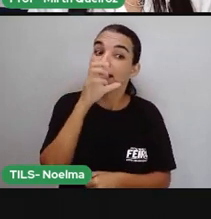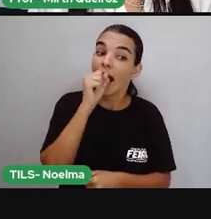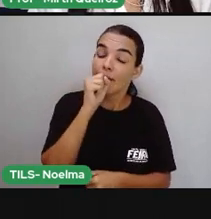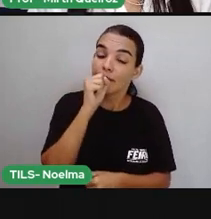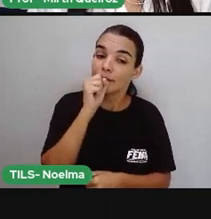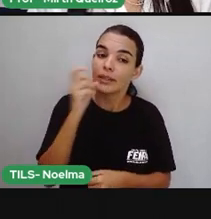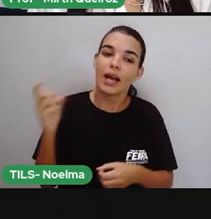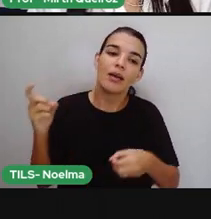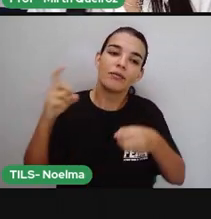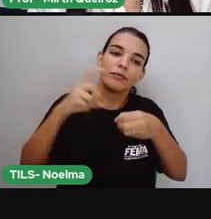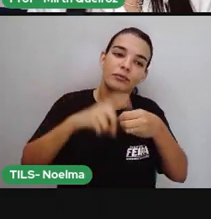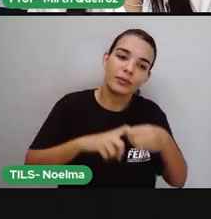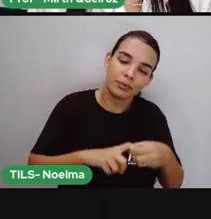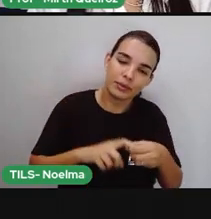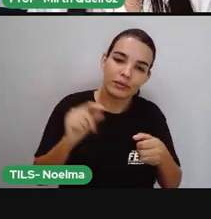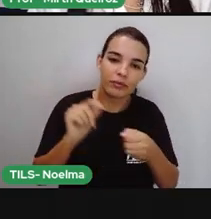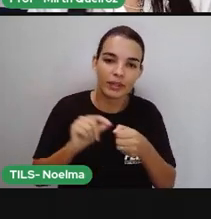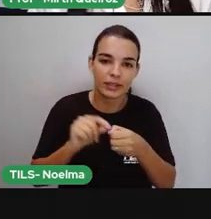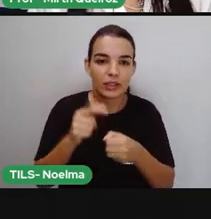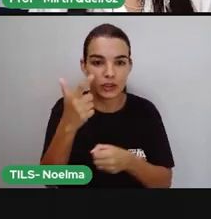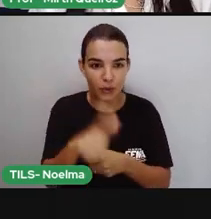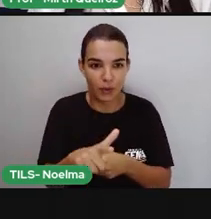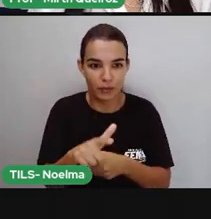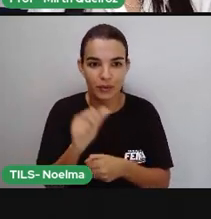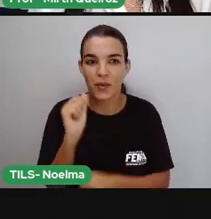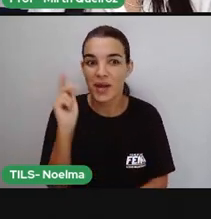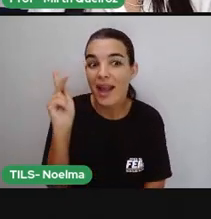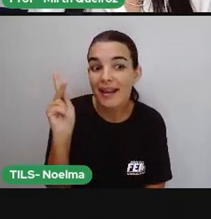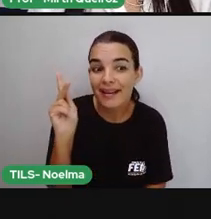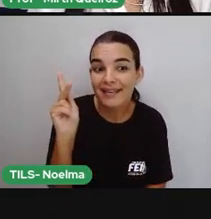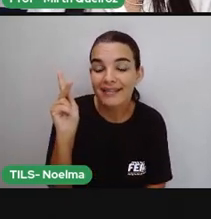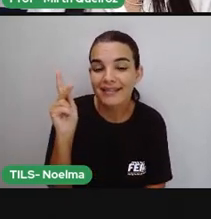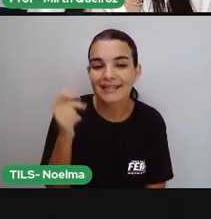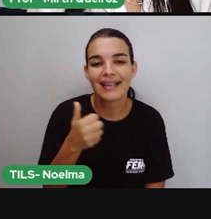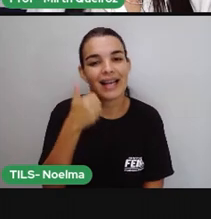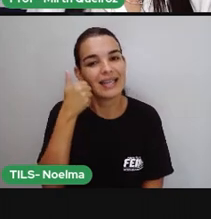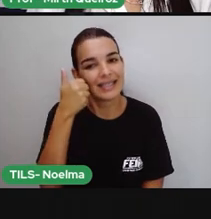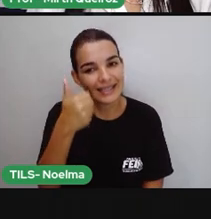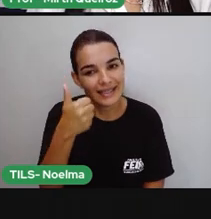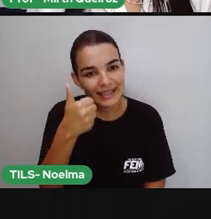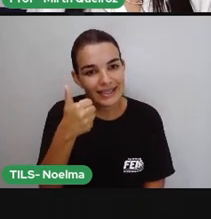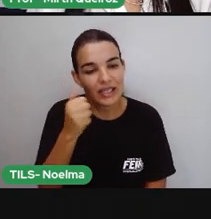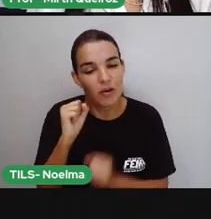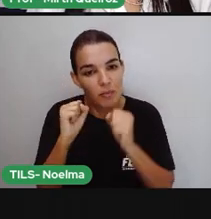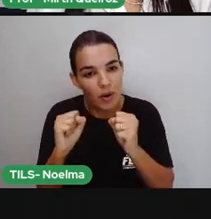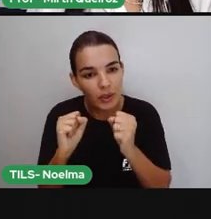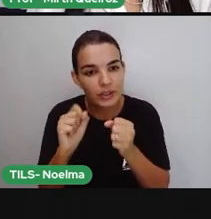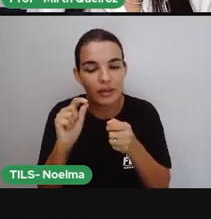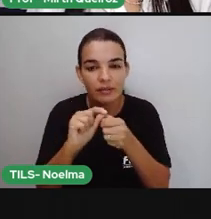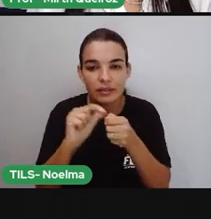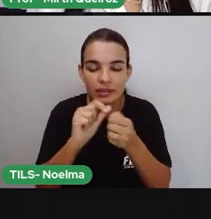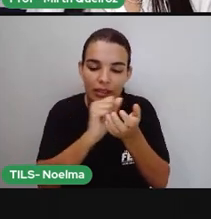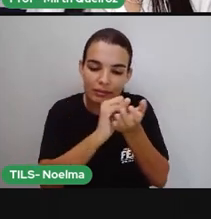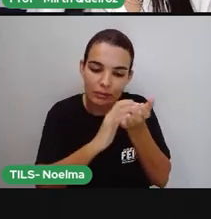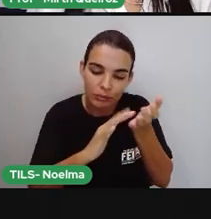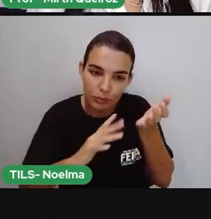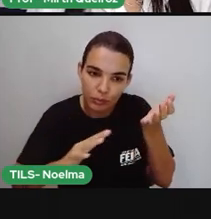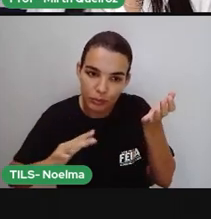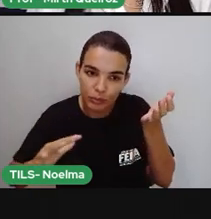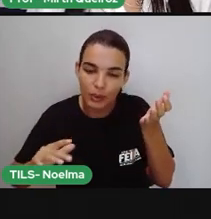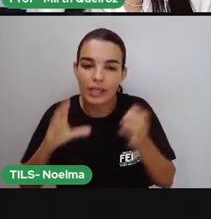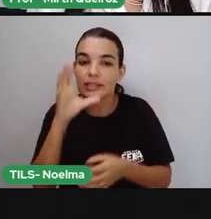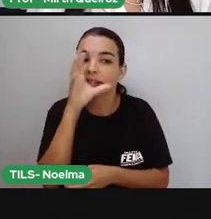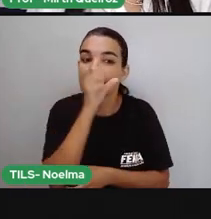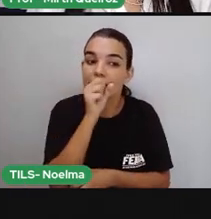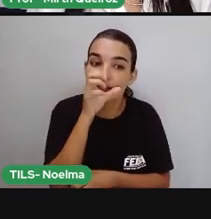a gente retorna a esse trabalho. Combinado? Então, façam aí esse roteiro e no